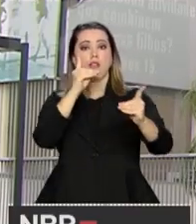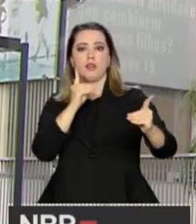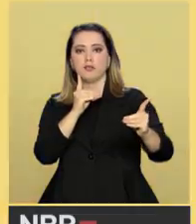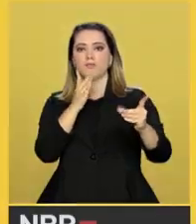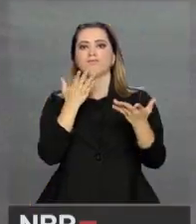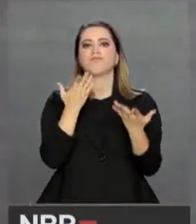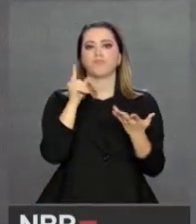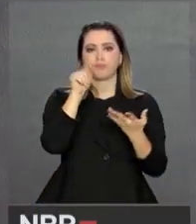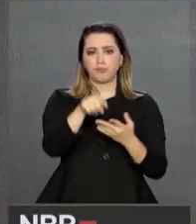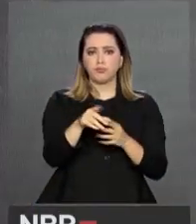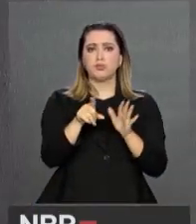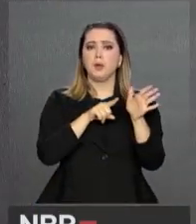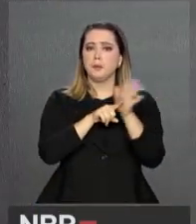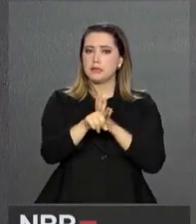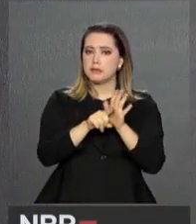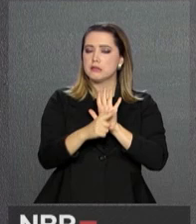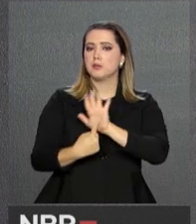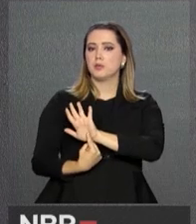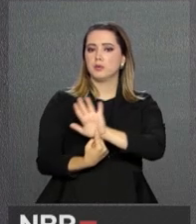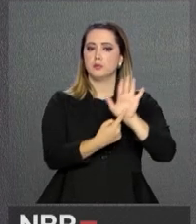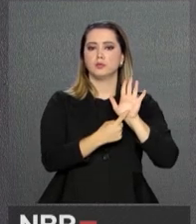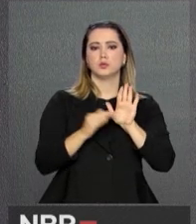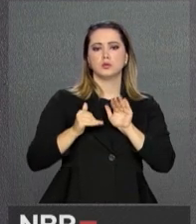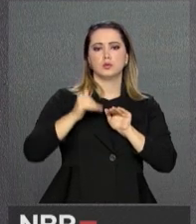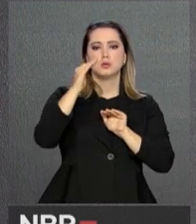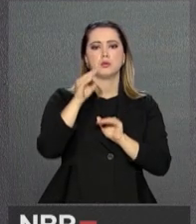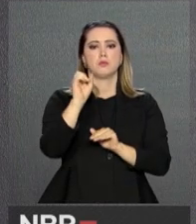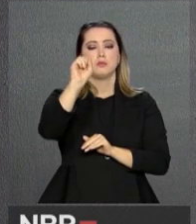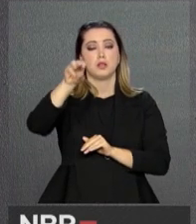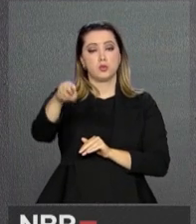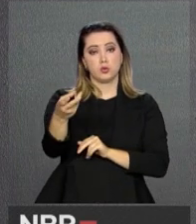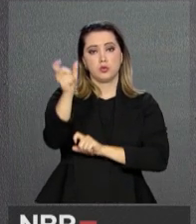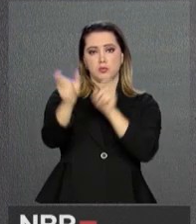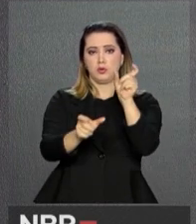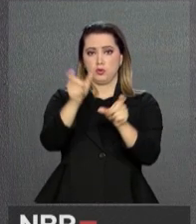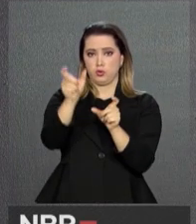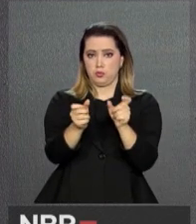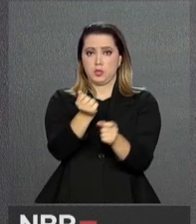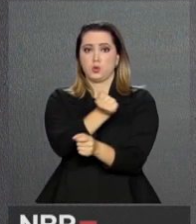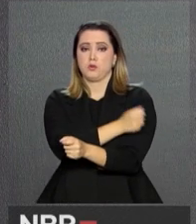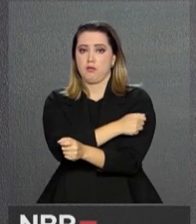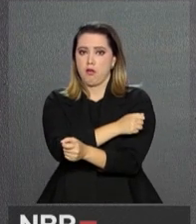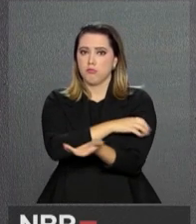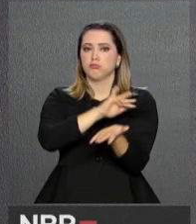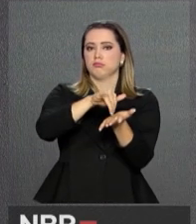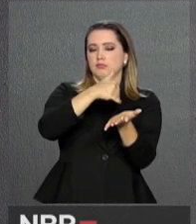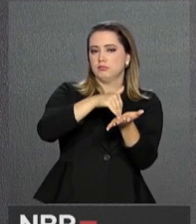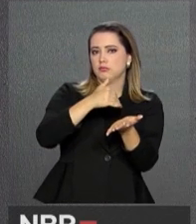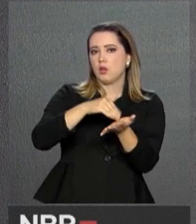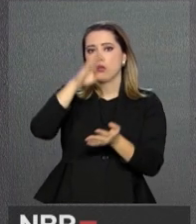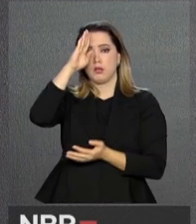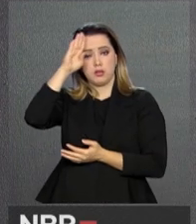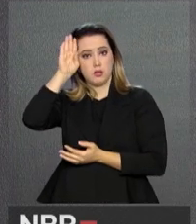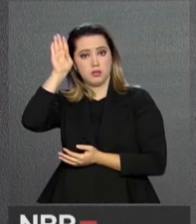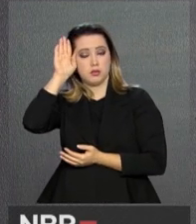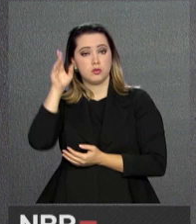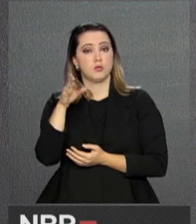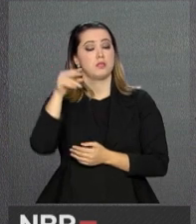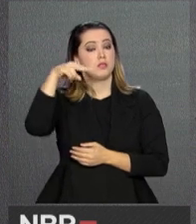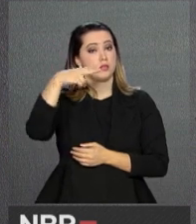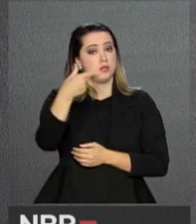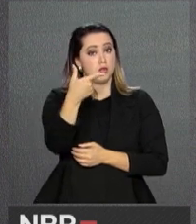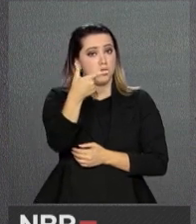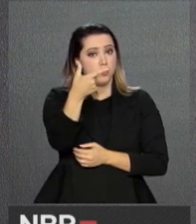distância. O censo também aponta que pouco mais de 8 milhões de estudantes foram matriculados na rede de ensino superior em 2016.